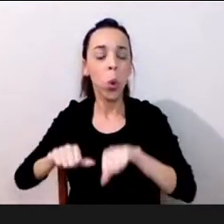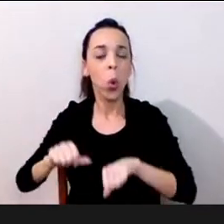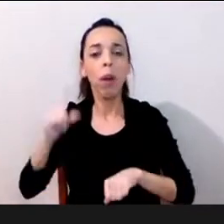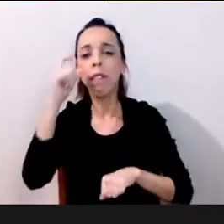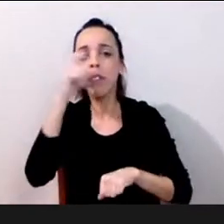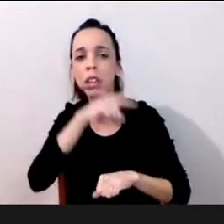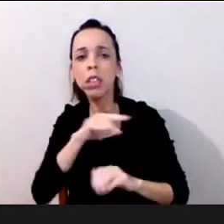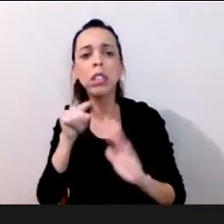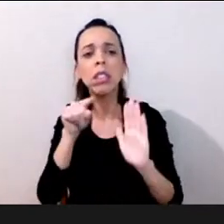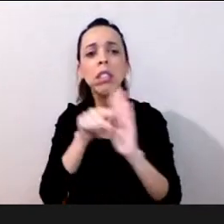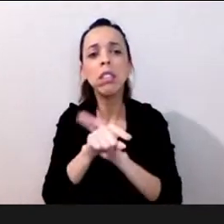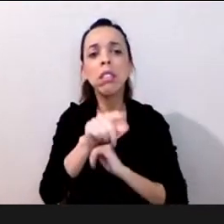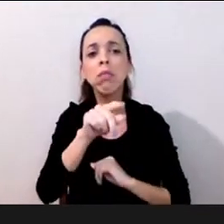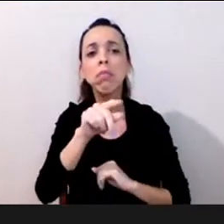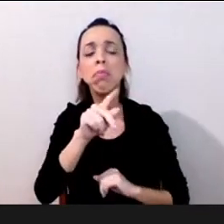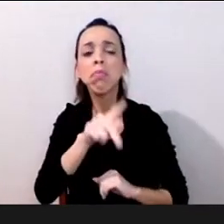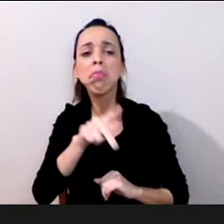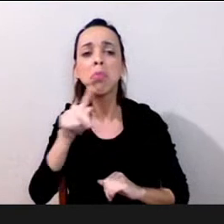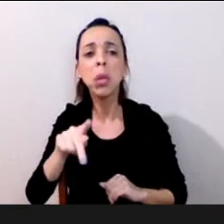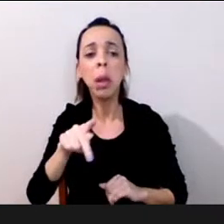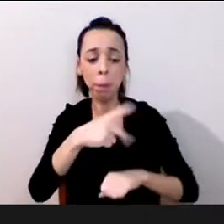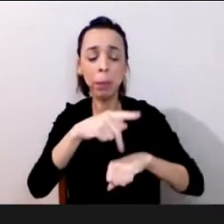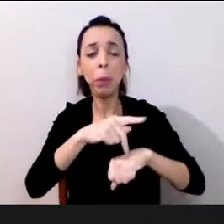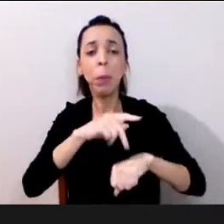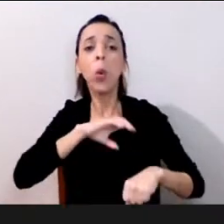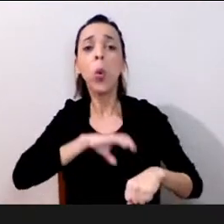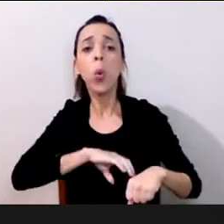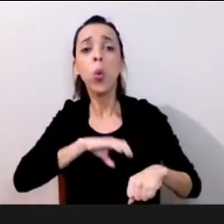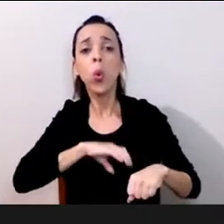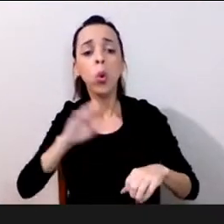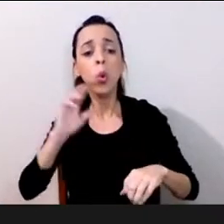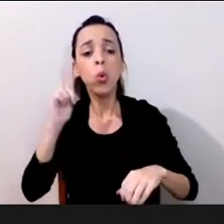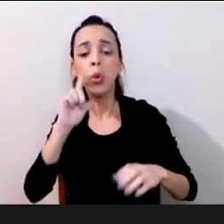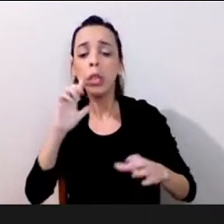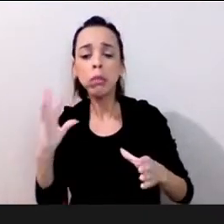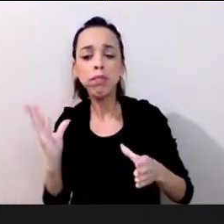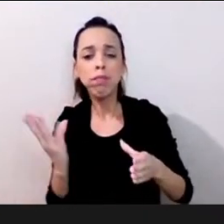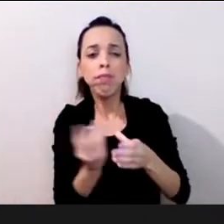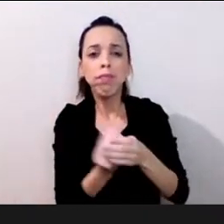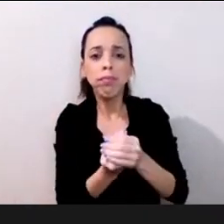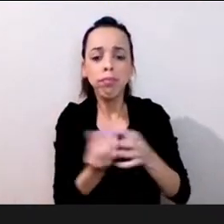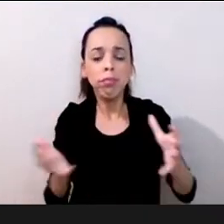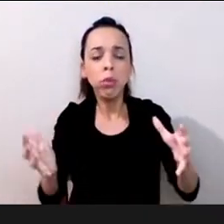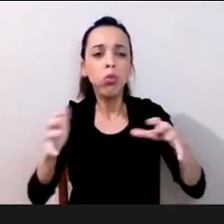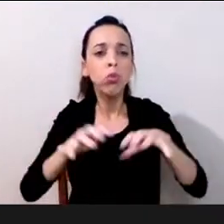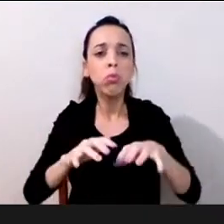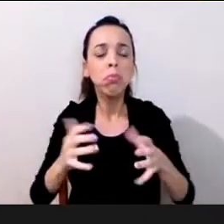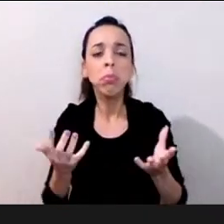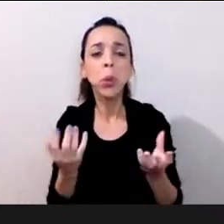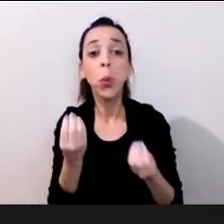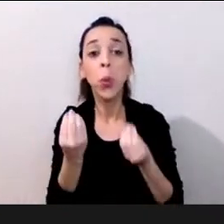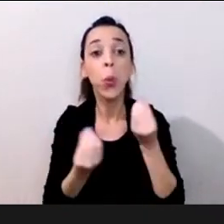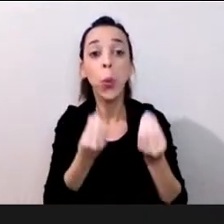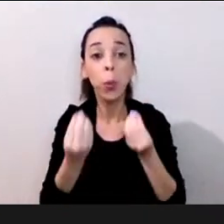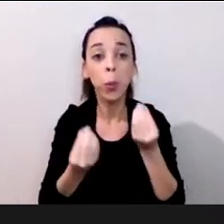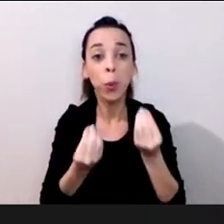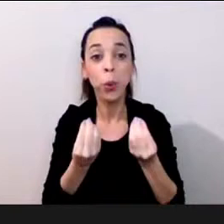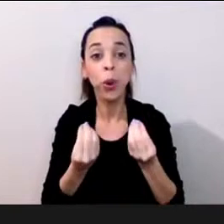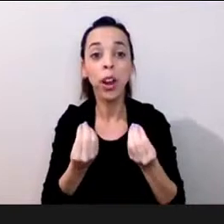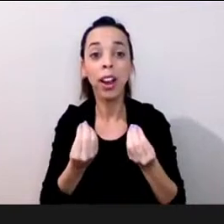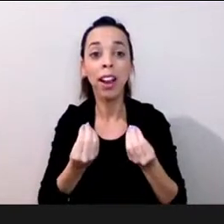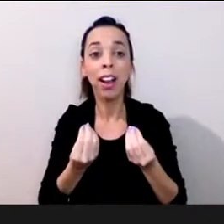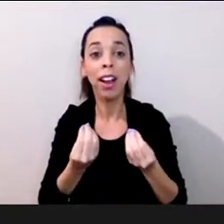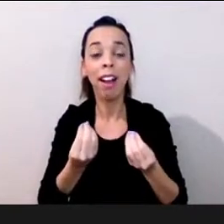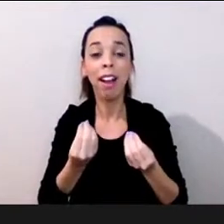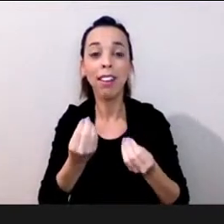conte-nos um pouquinho como que isso é feito em relação à educação inclusiva para a gente ampliar um pouquinho aqui o nosso debate também com a